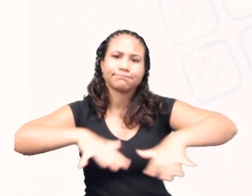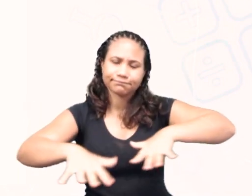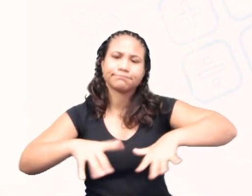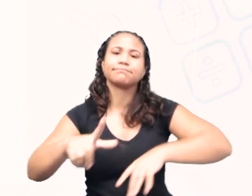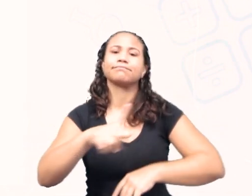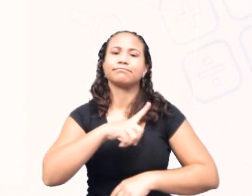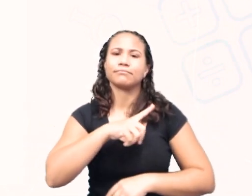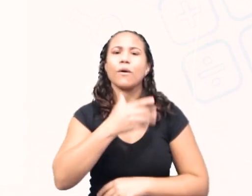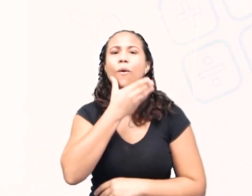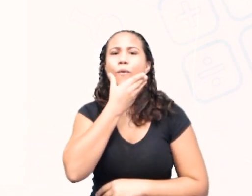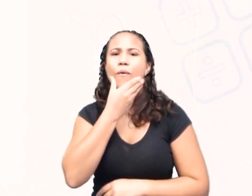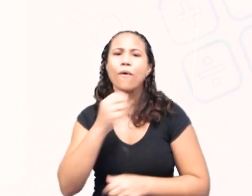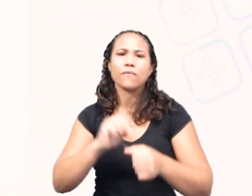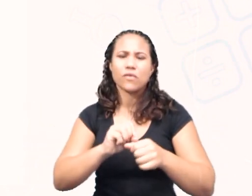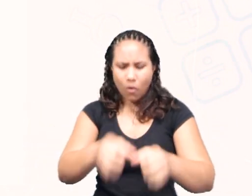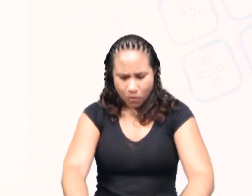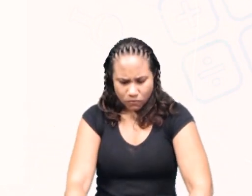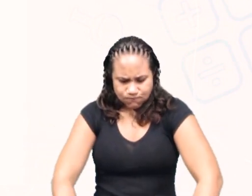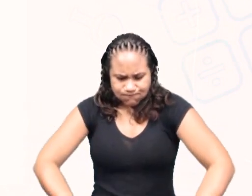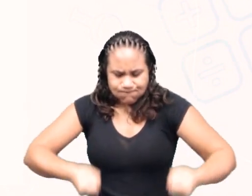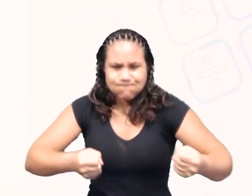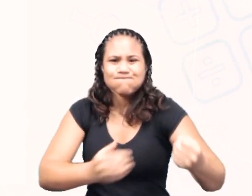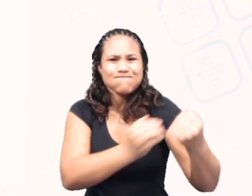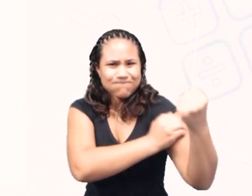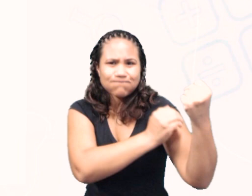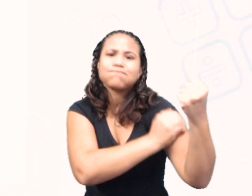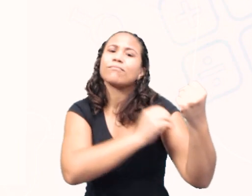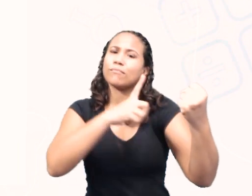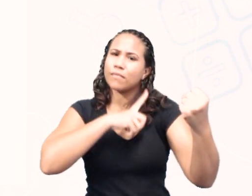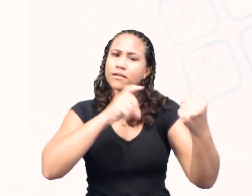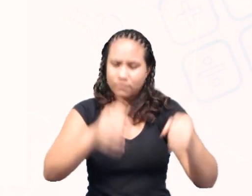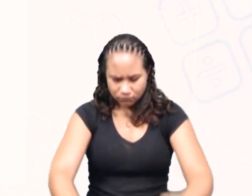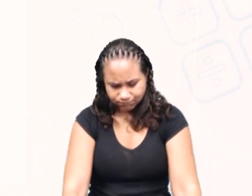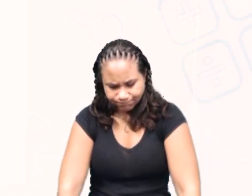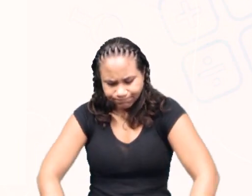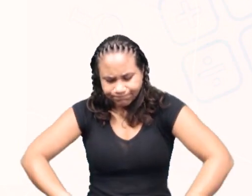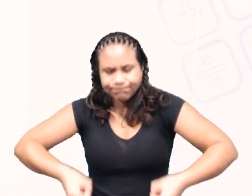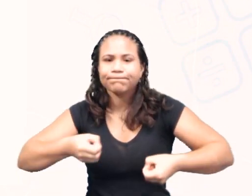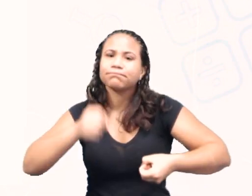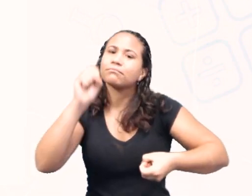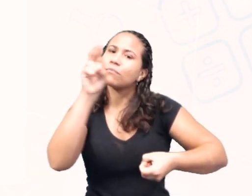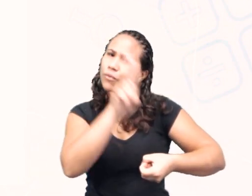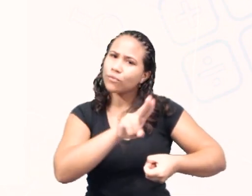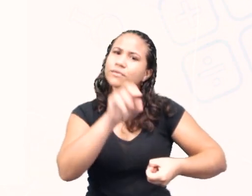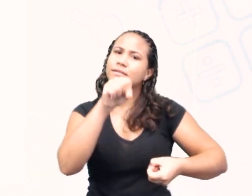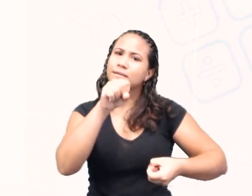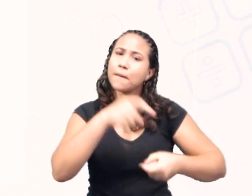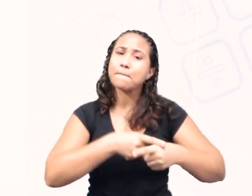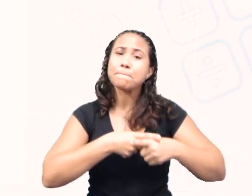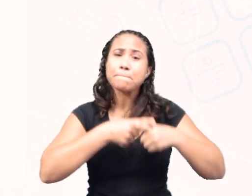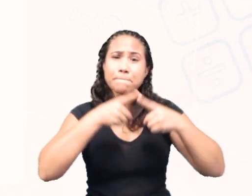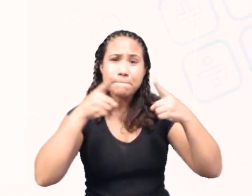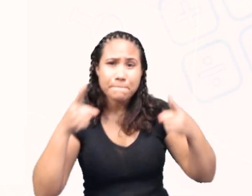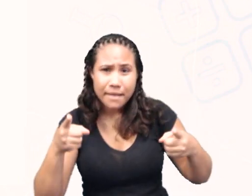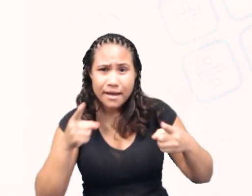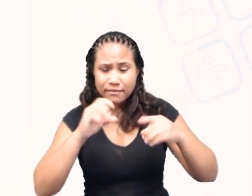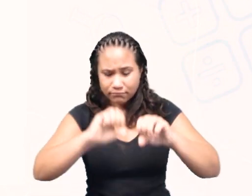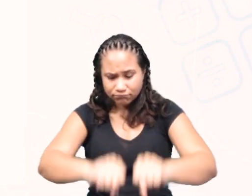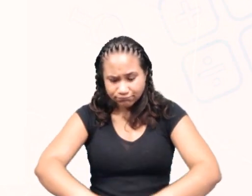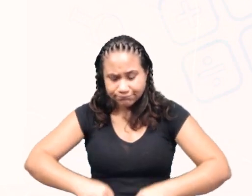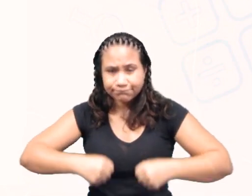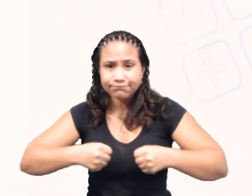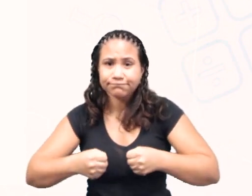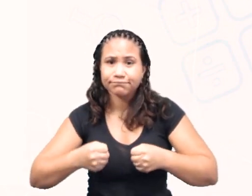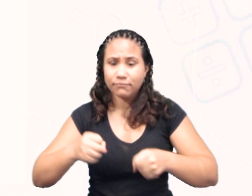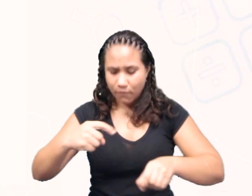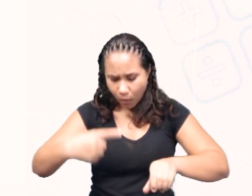O homem está fazendo uma força realmente para levantar esse carrinho de mão. Mas a força necessária